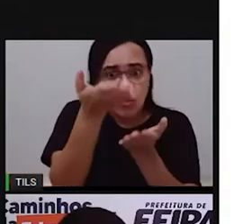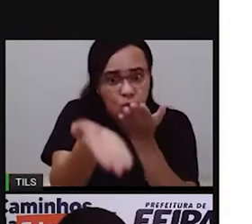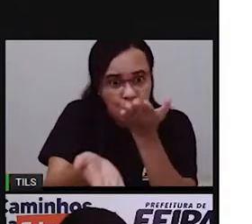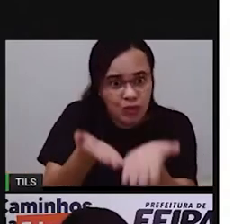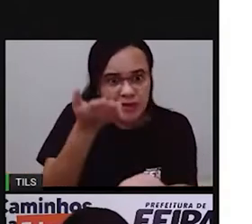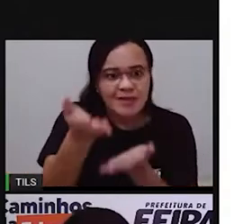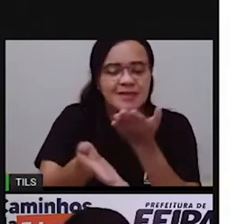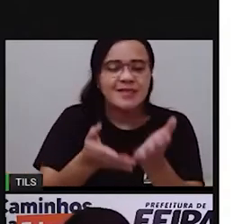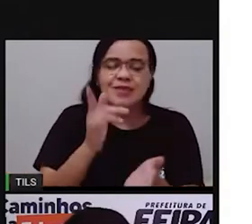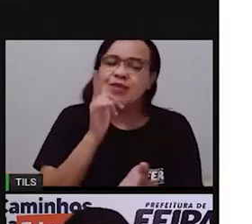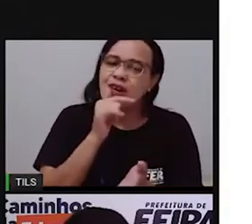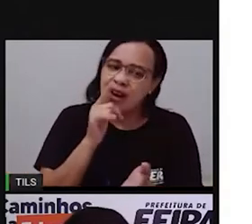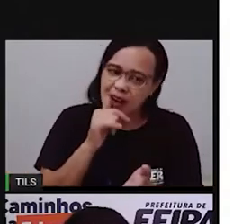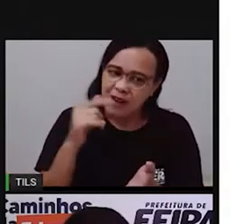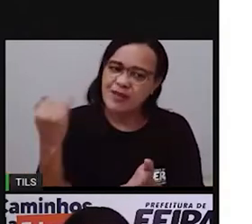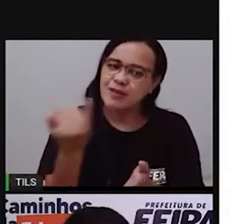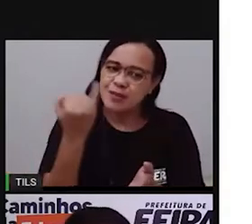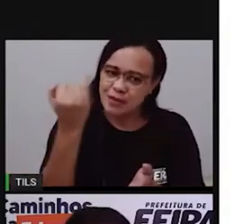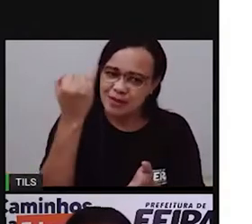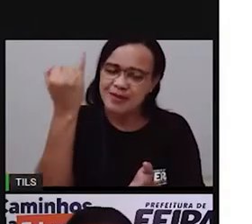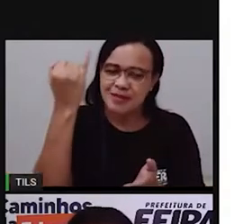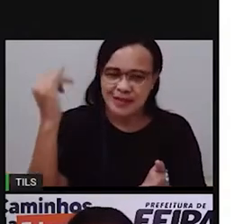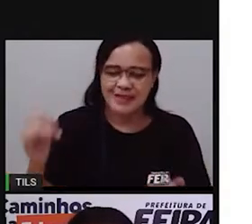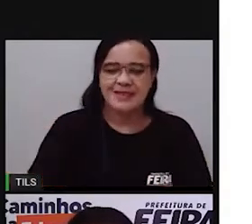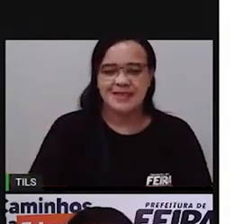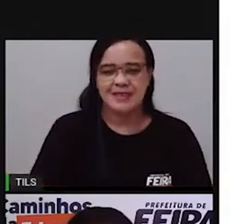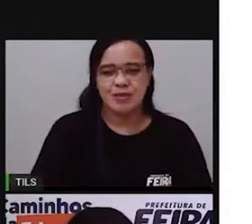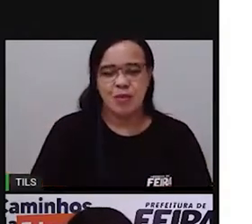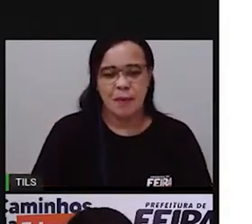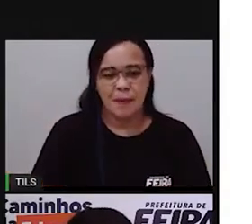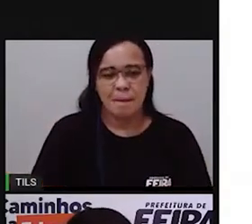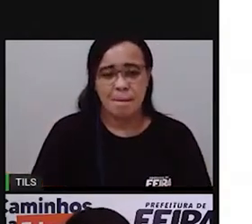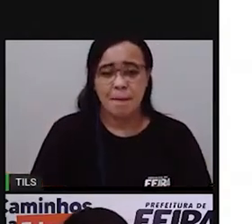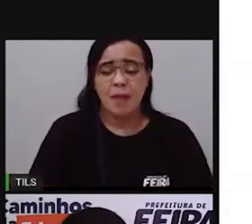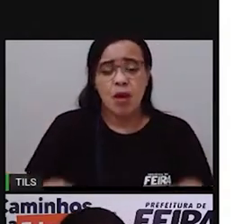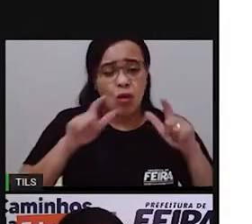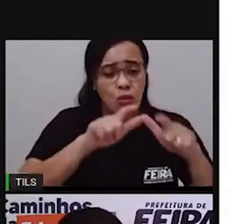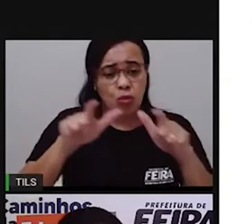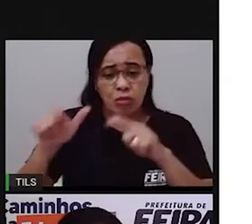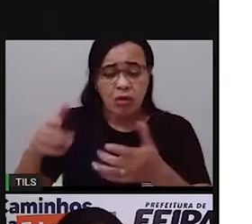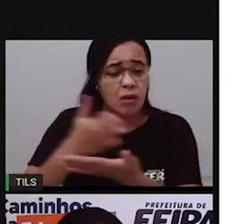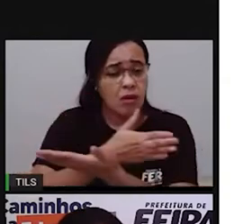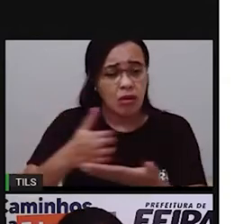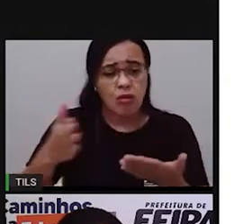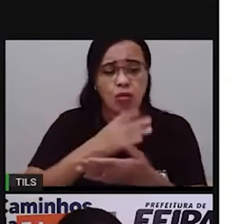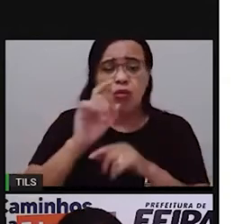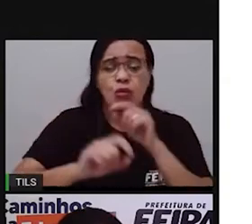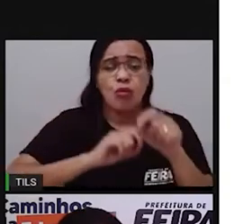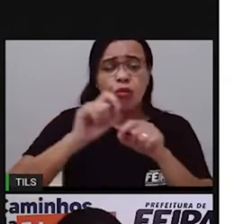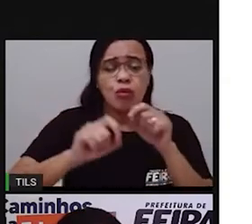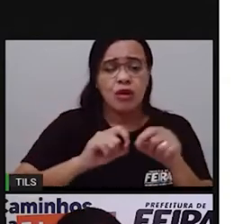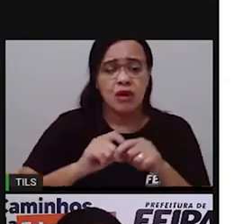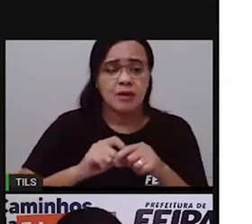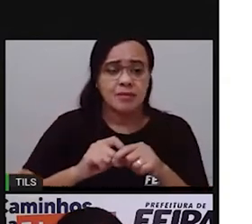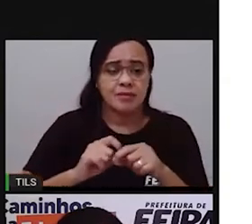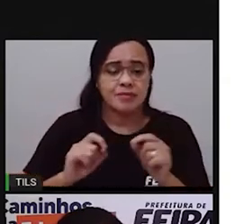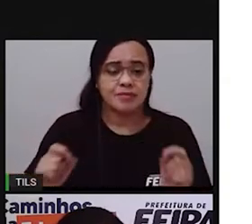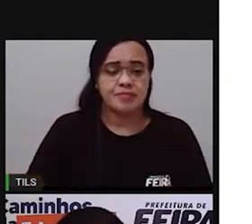Porque, como eu falei para vocês, em alguns lugares, tem...